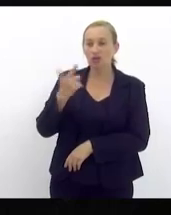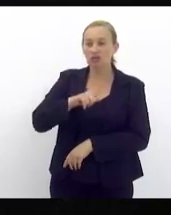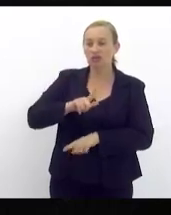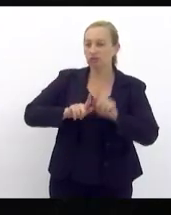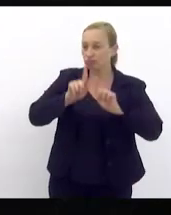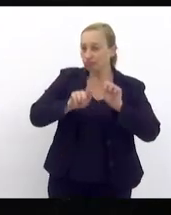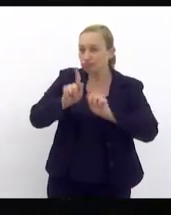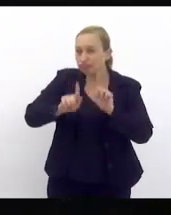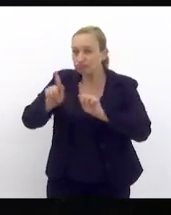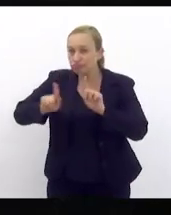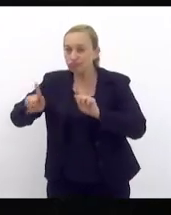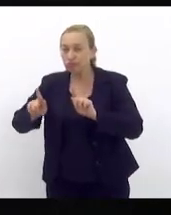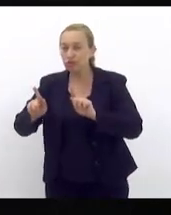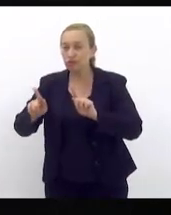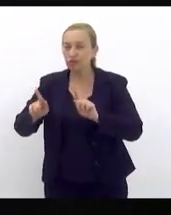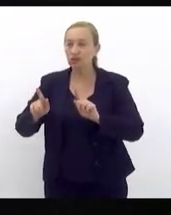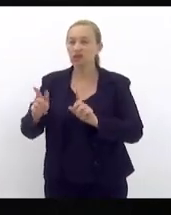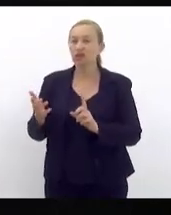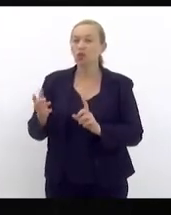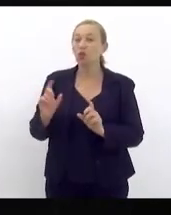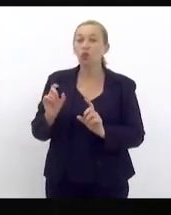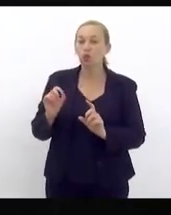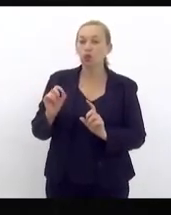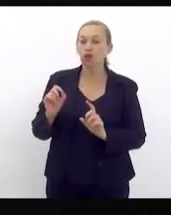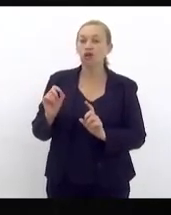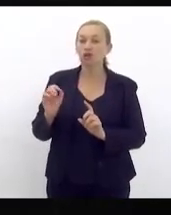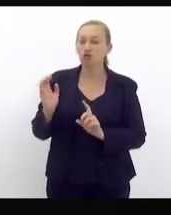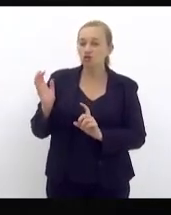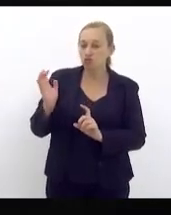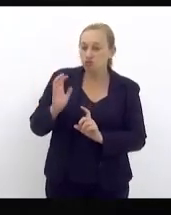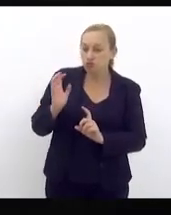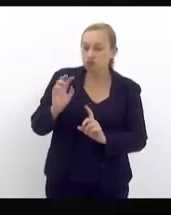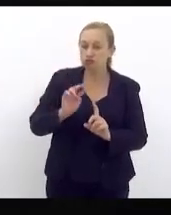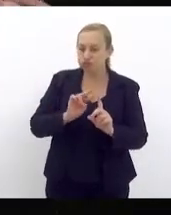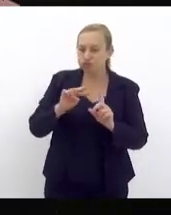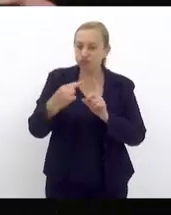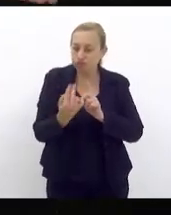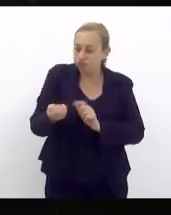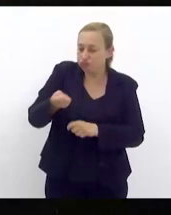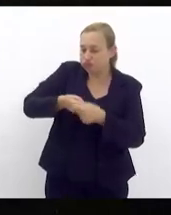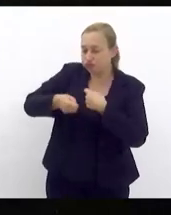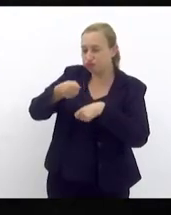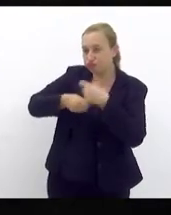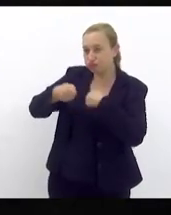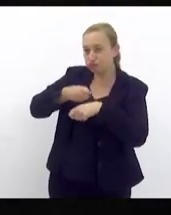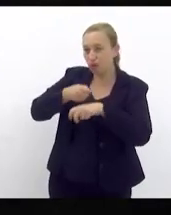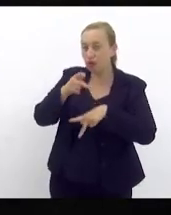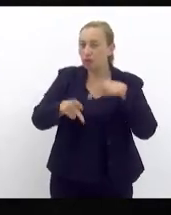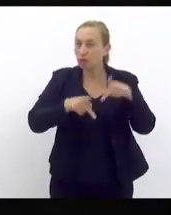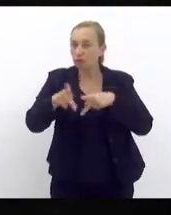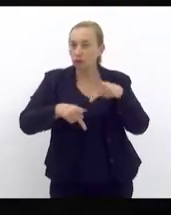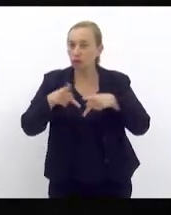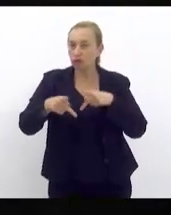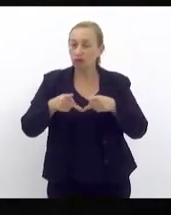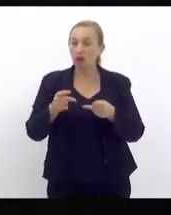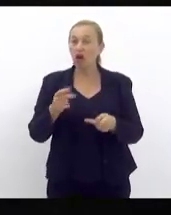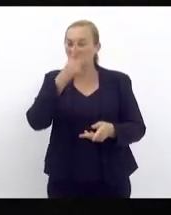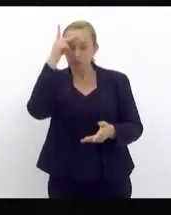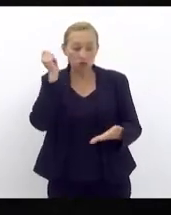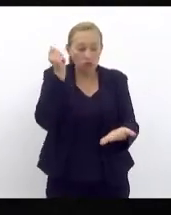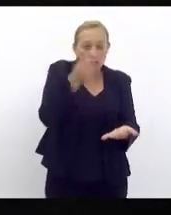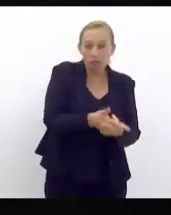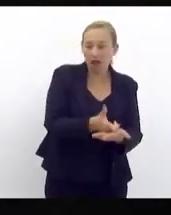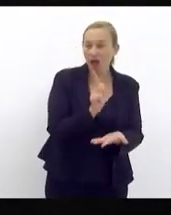para explorar vamos dizer assim do ponto de vista financeiro que no caso é exploração mesmo da população que a população paga água